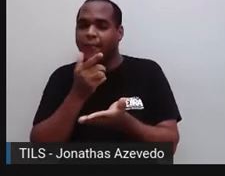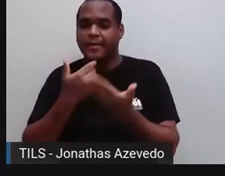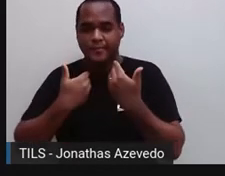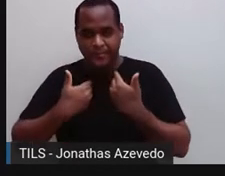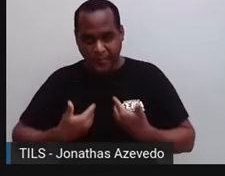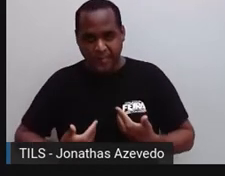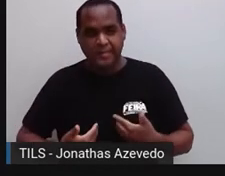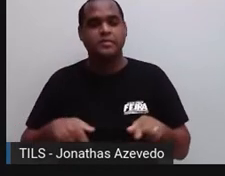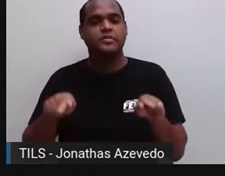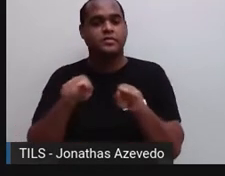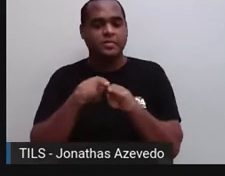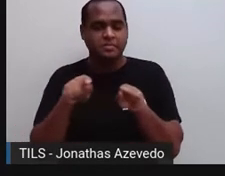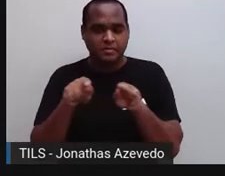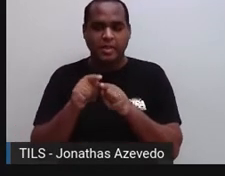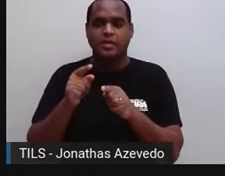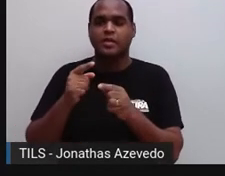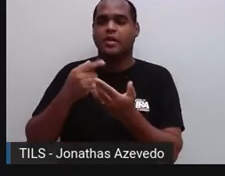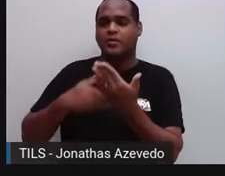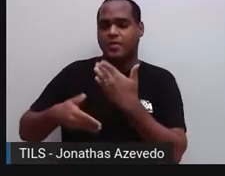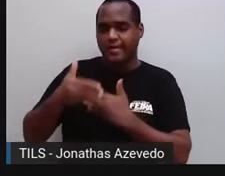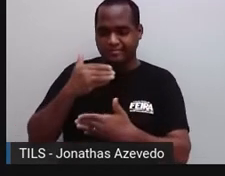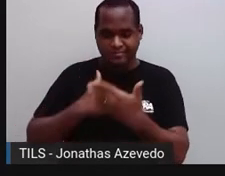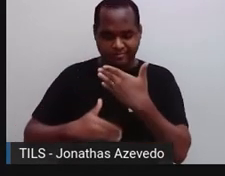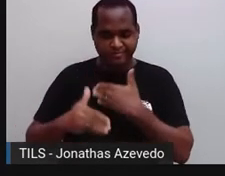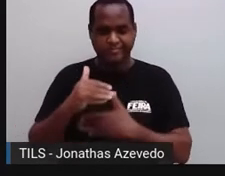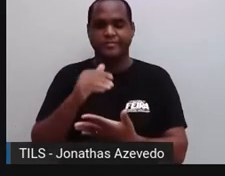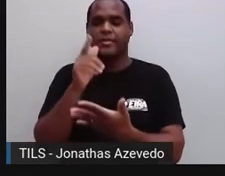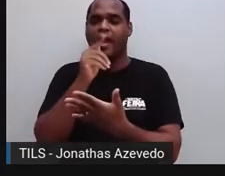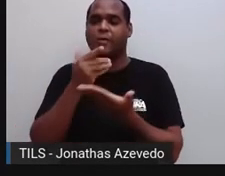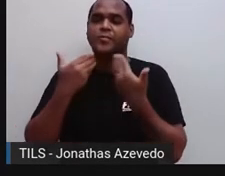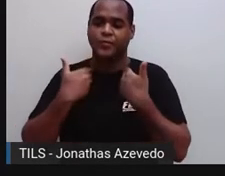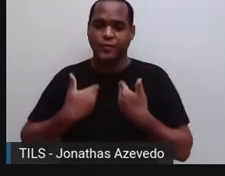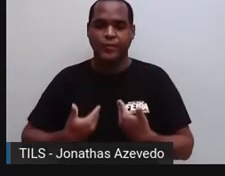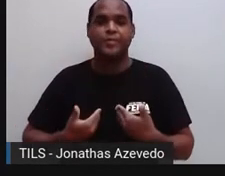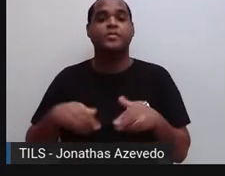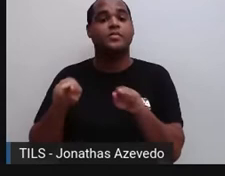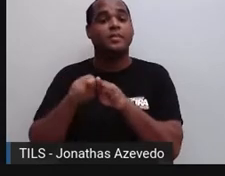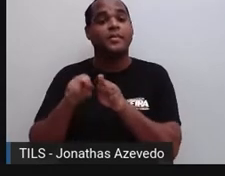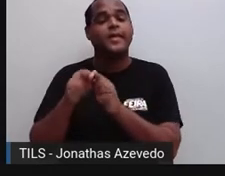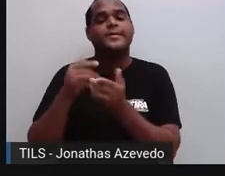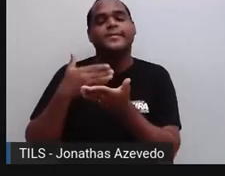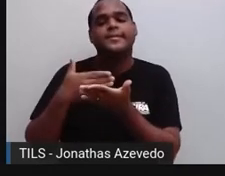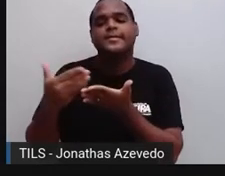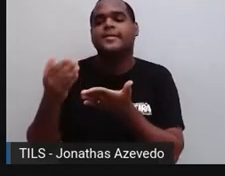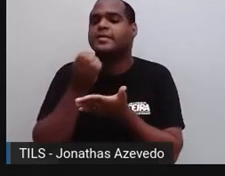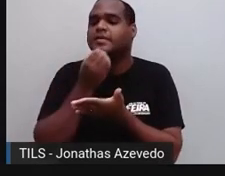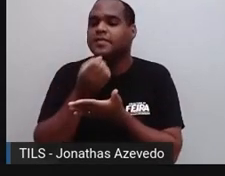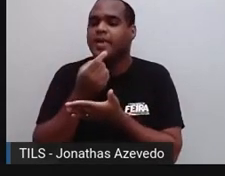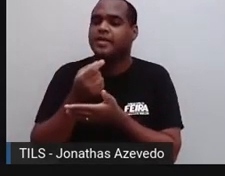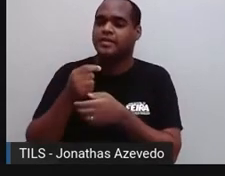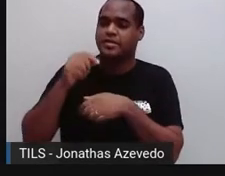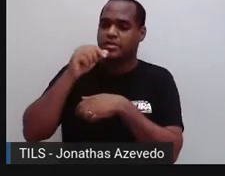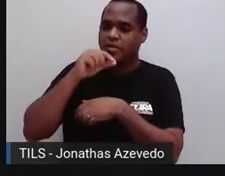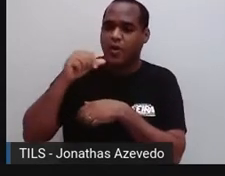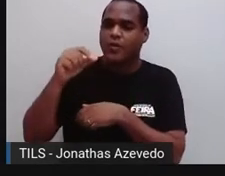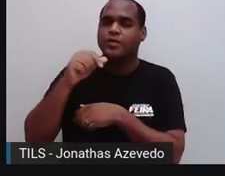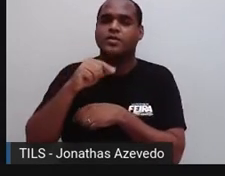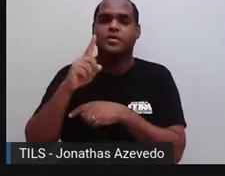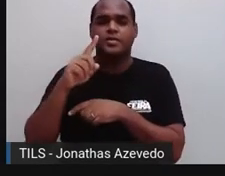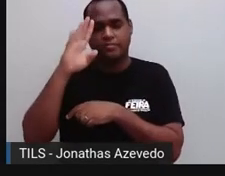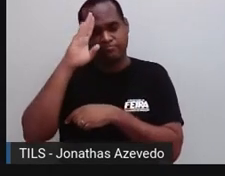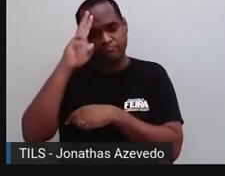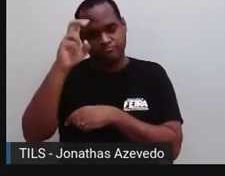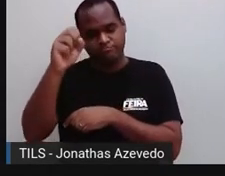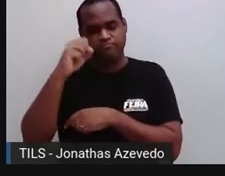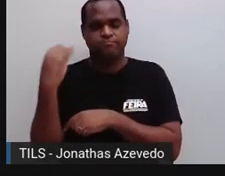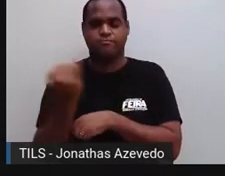corpo, Então, tem essa regulação hídrica aí também a partir dela. E também do controle de sódio e potássio, que são dois minerais